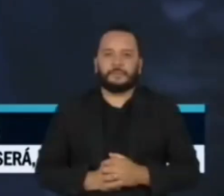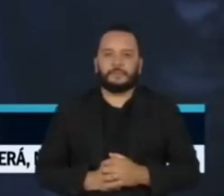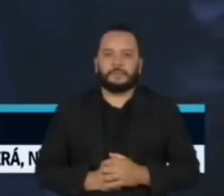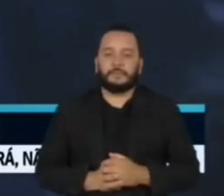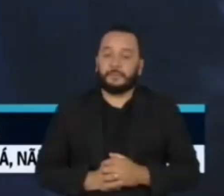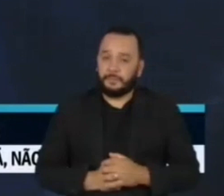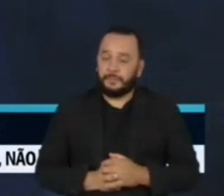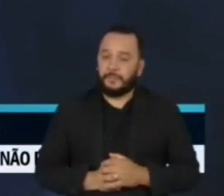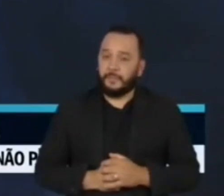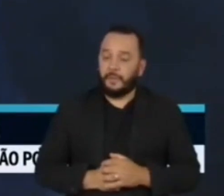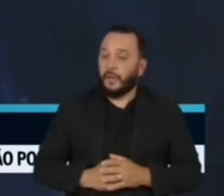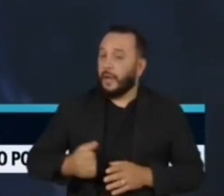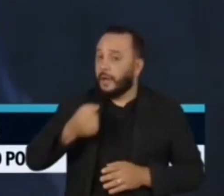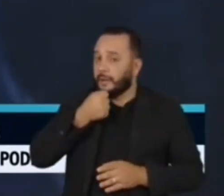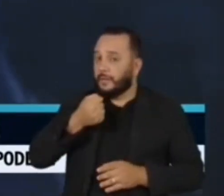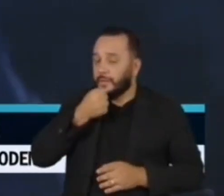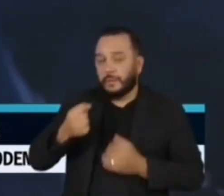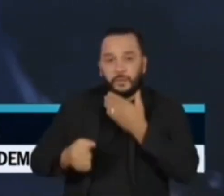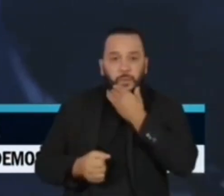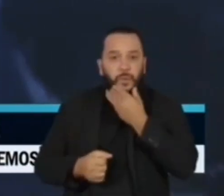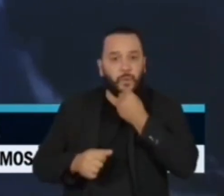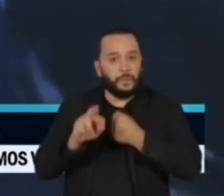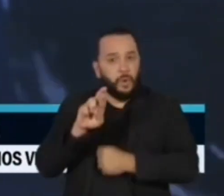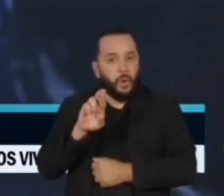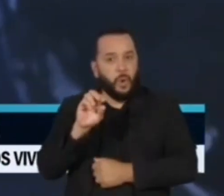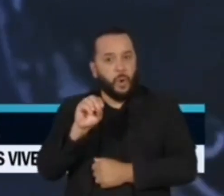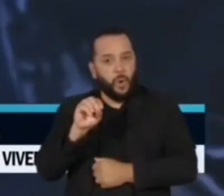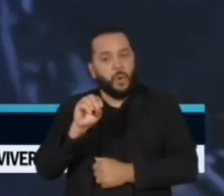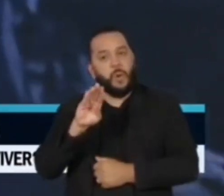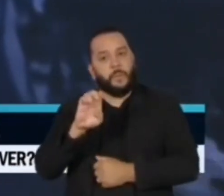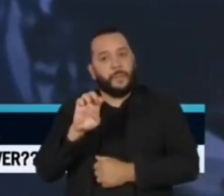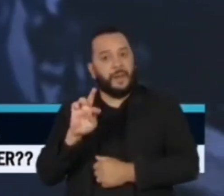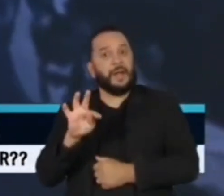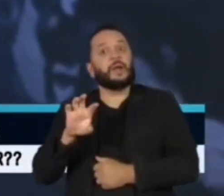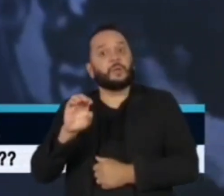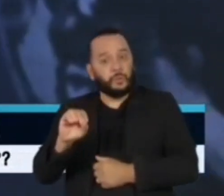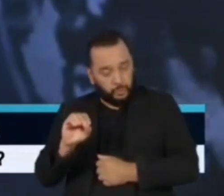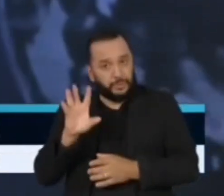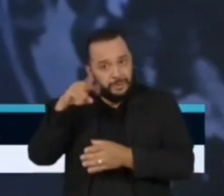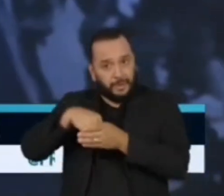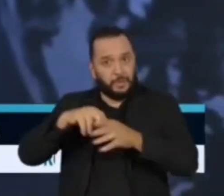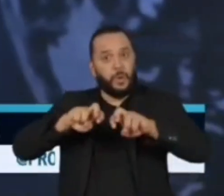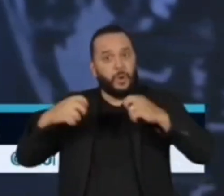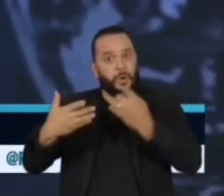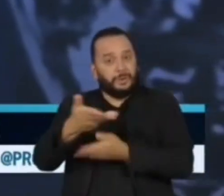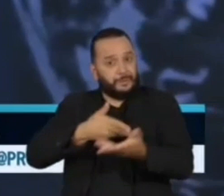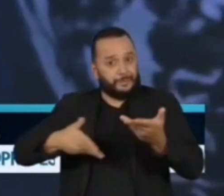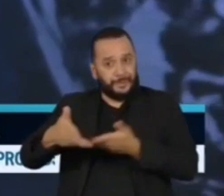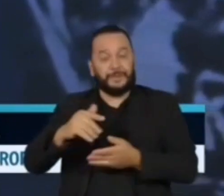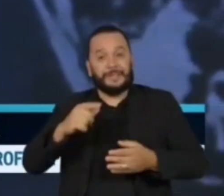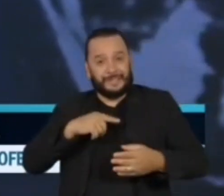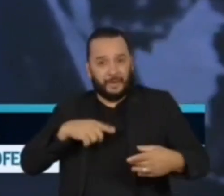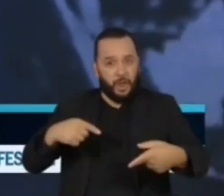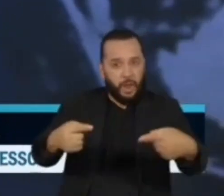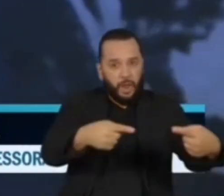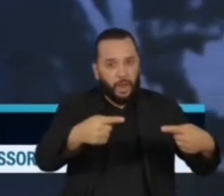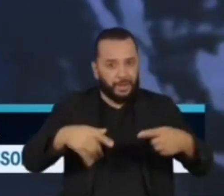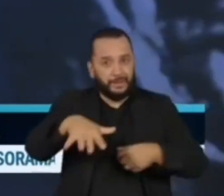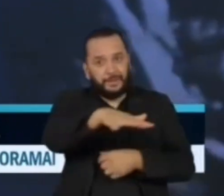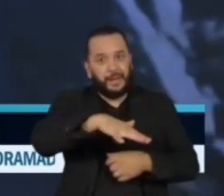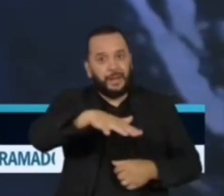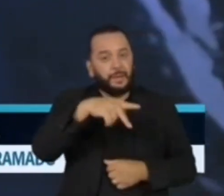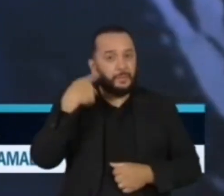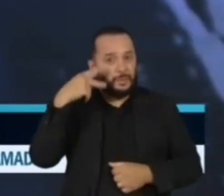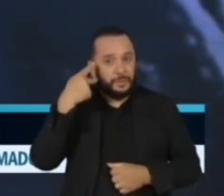A entrevista de Roberto Campos Neto para o Roda Viva movimentou também o campo político. No Congresso, parlamentares da base